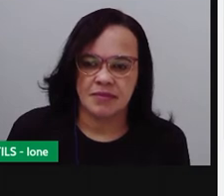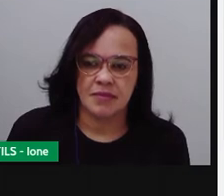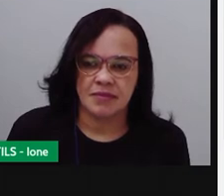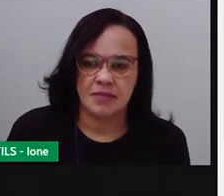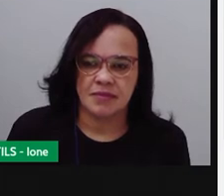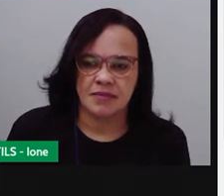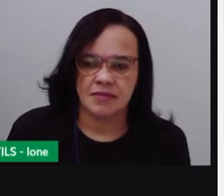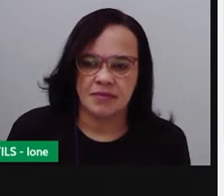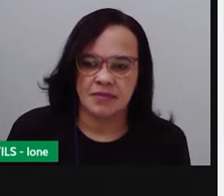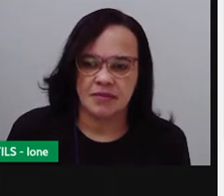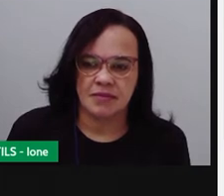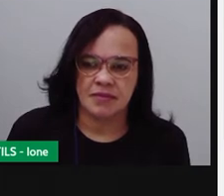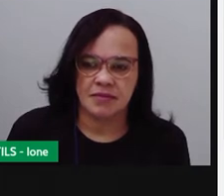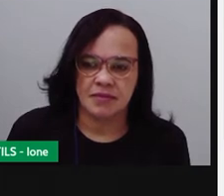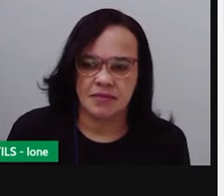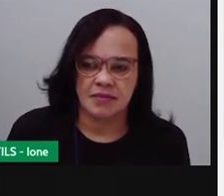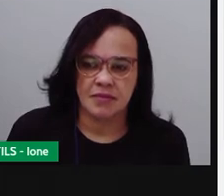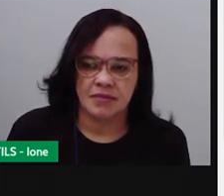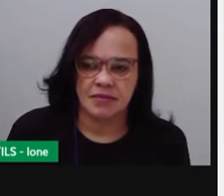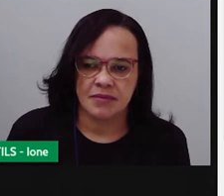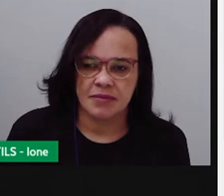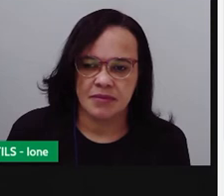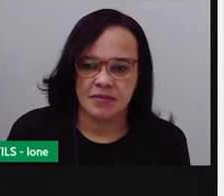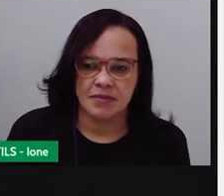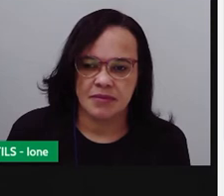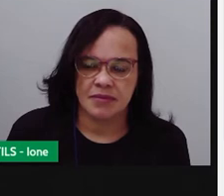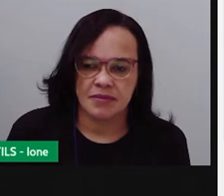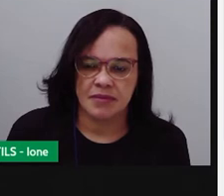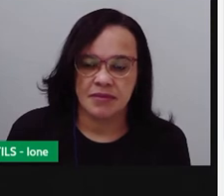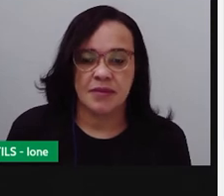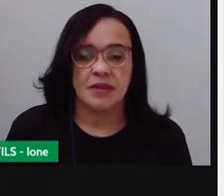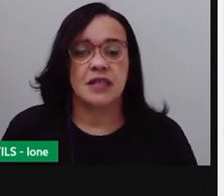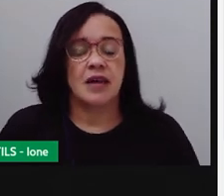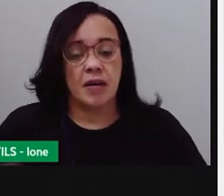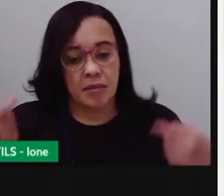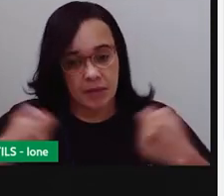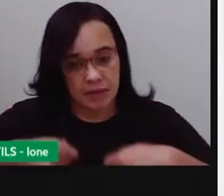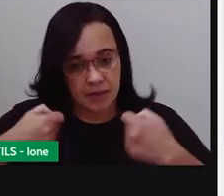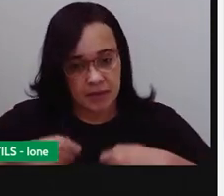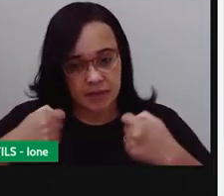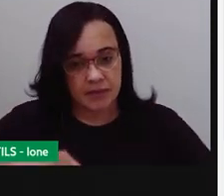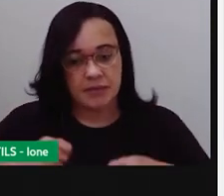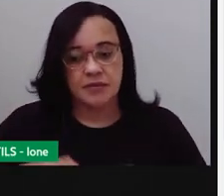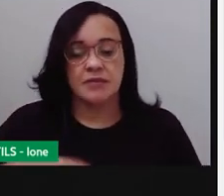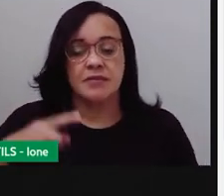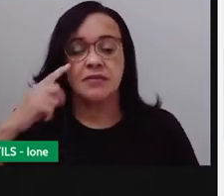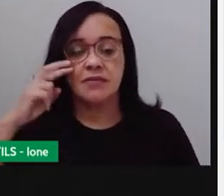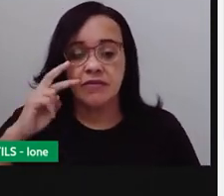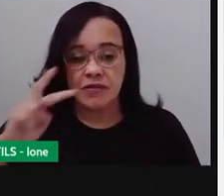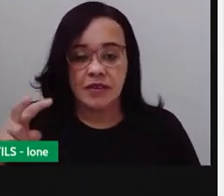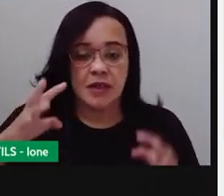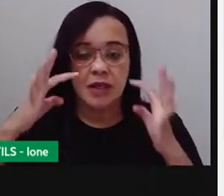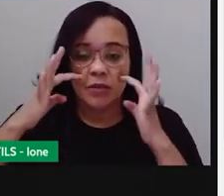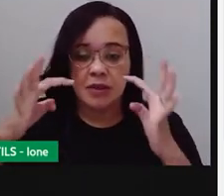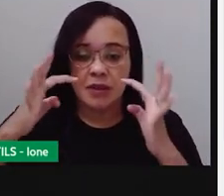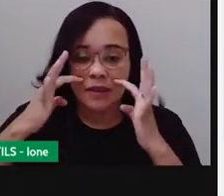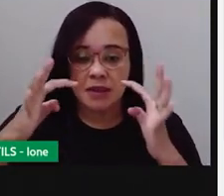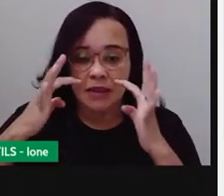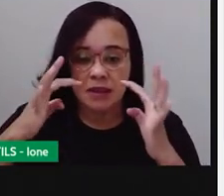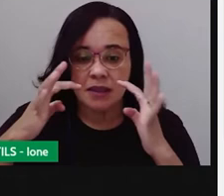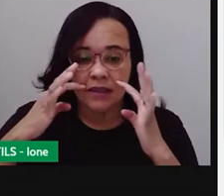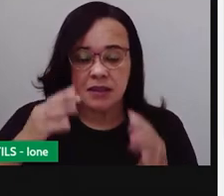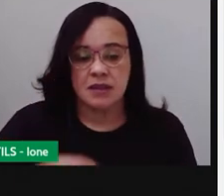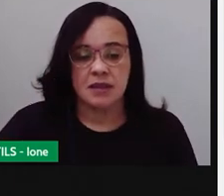pode explorar um pouco mais sobre essa questão de desenho nas unidades, mas aqui é só para você saber que quando tiver dois